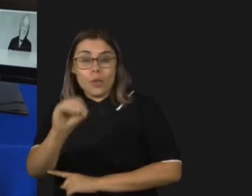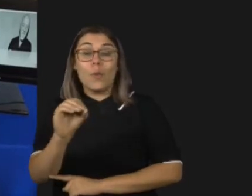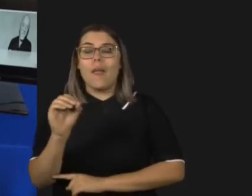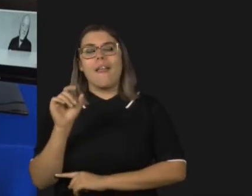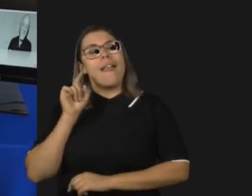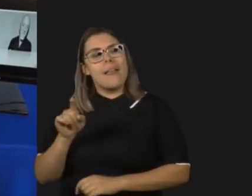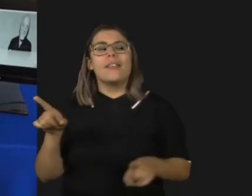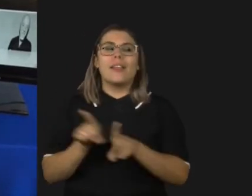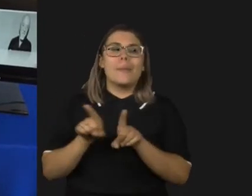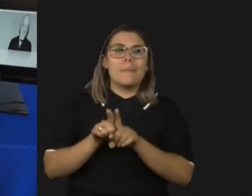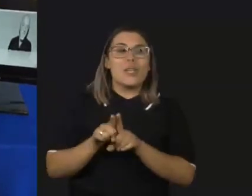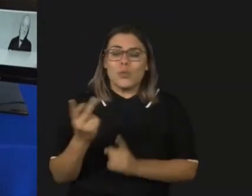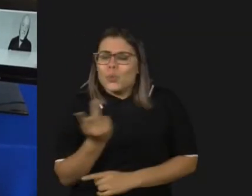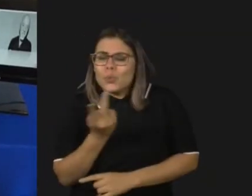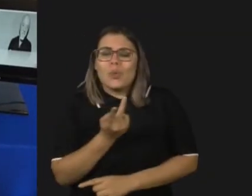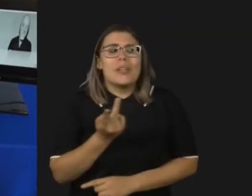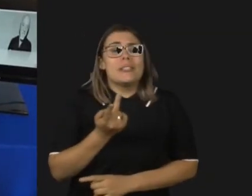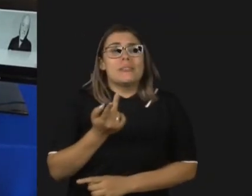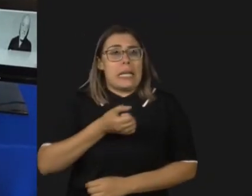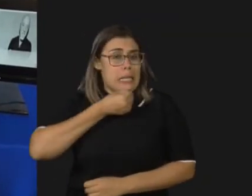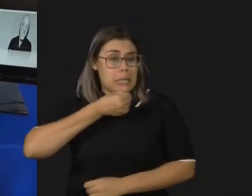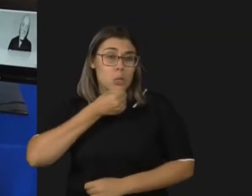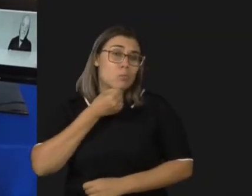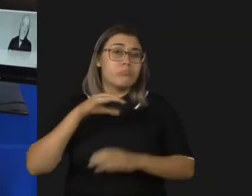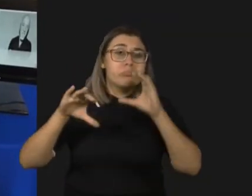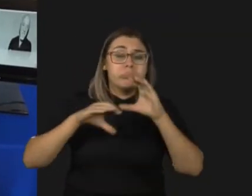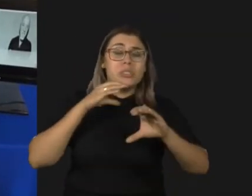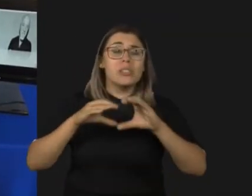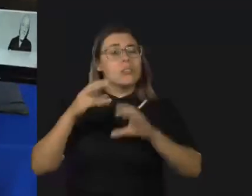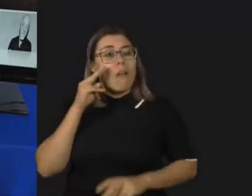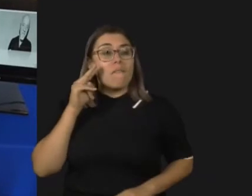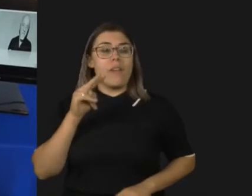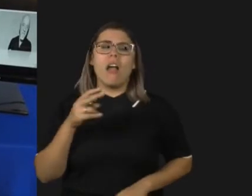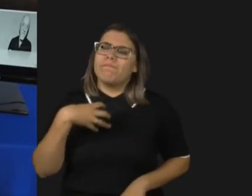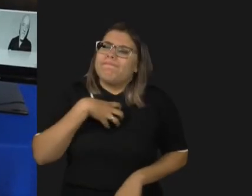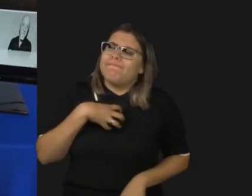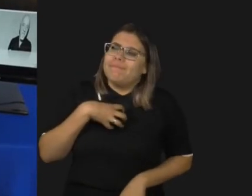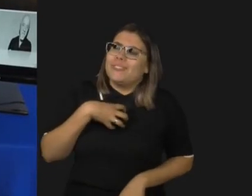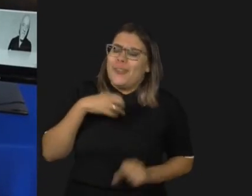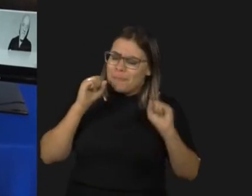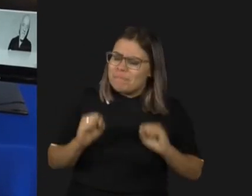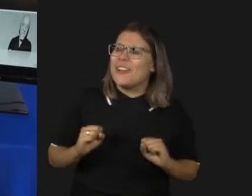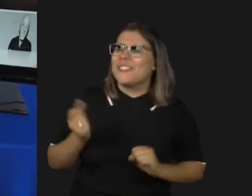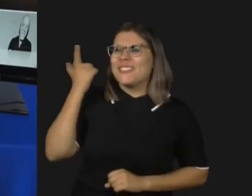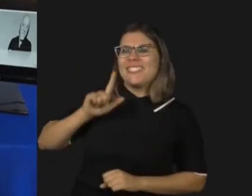longa também são dois ídolos meus que me fizeram olhar para a realidade e perceber eu posso superar Raul Seixas